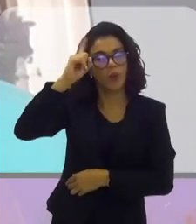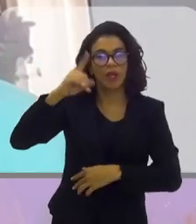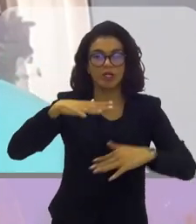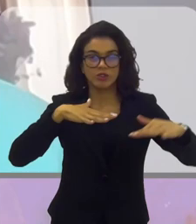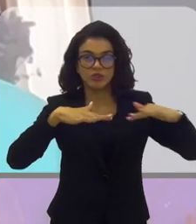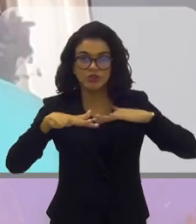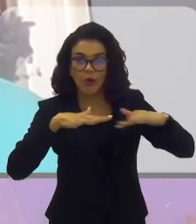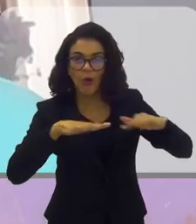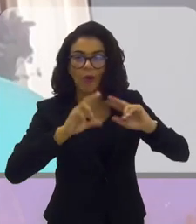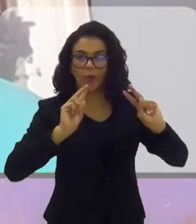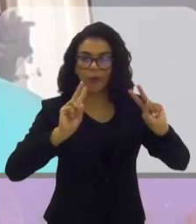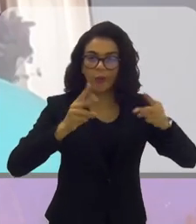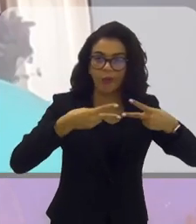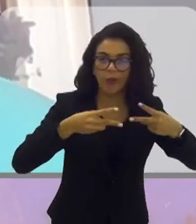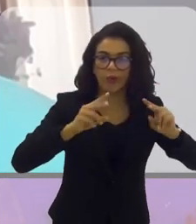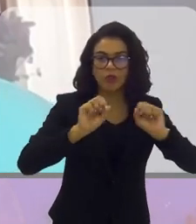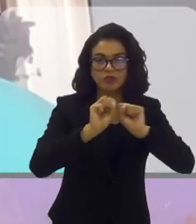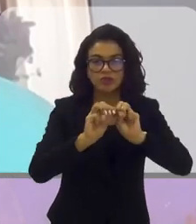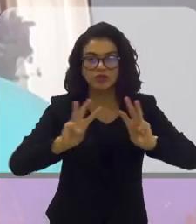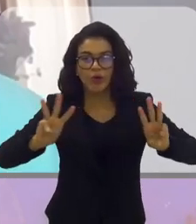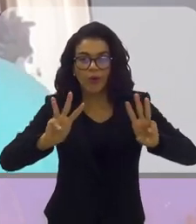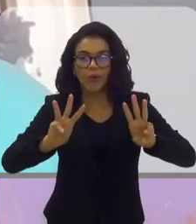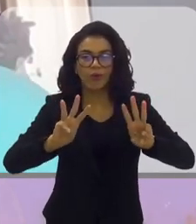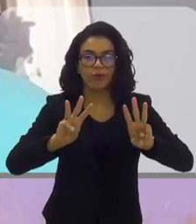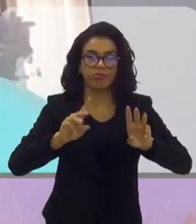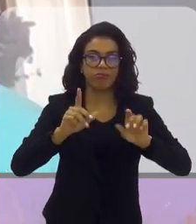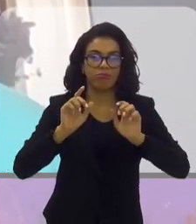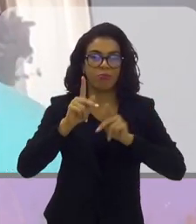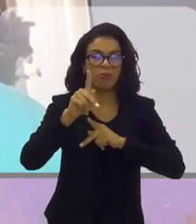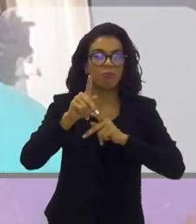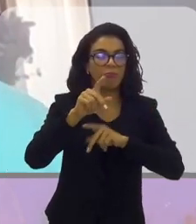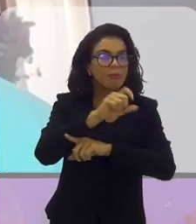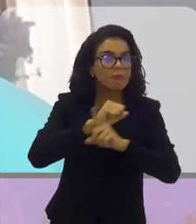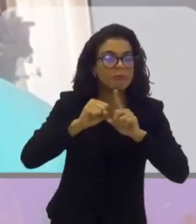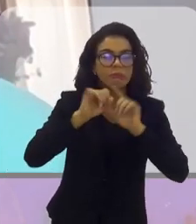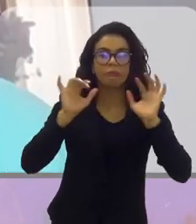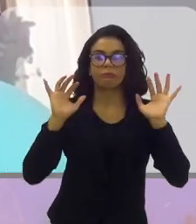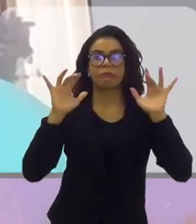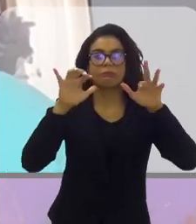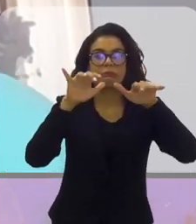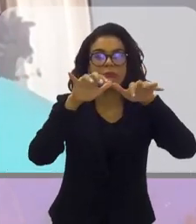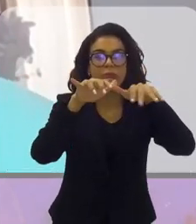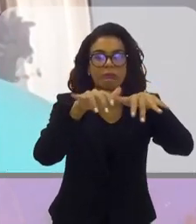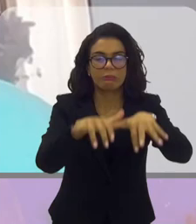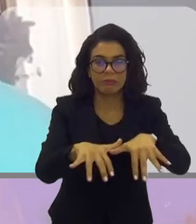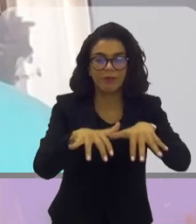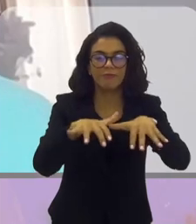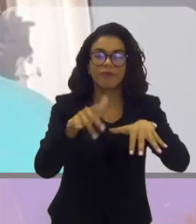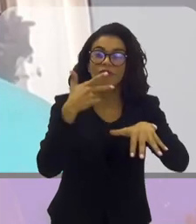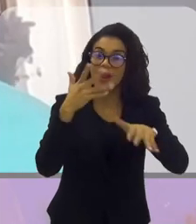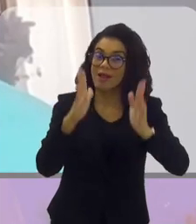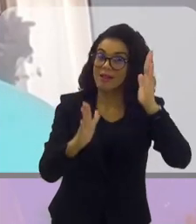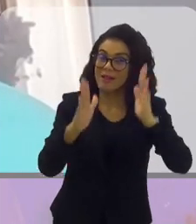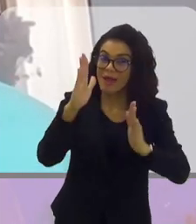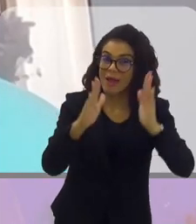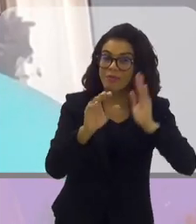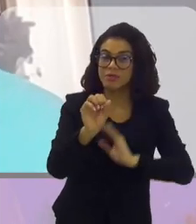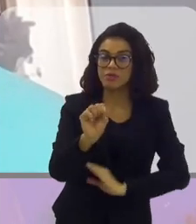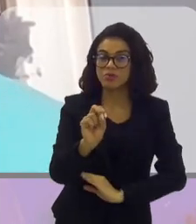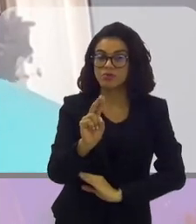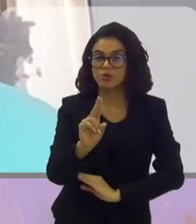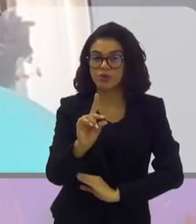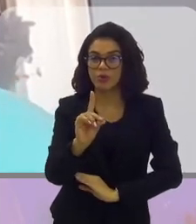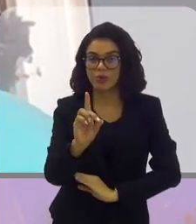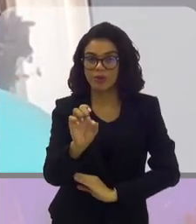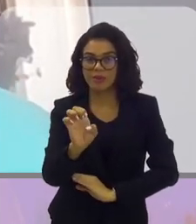jogo, preliminar, show, culto, tudo que... Estou falando da época da Sudeste,